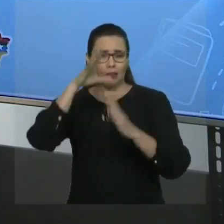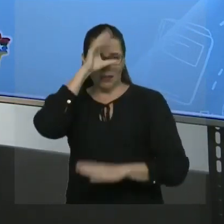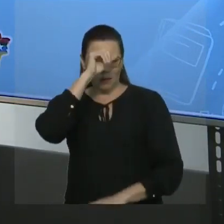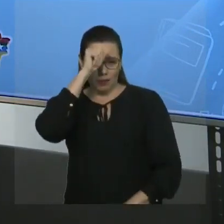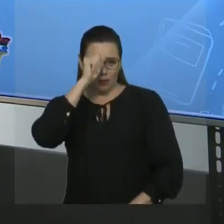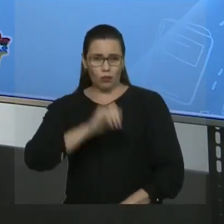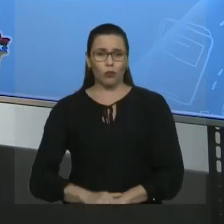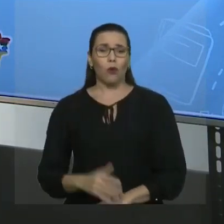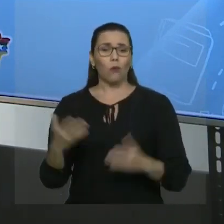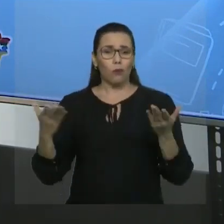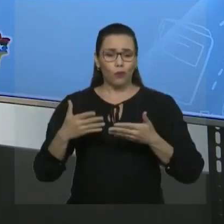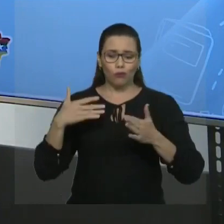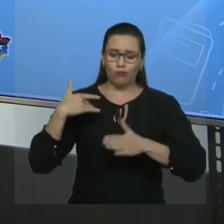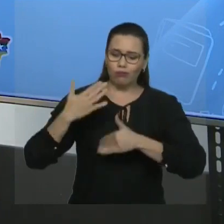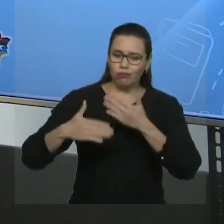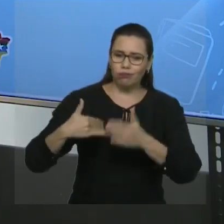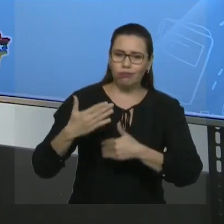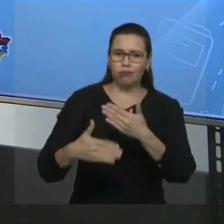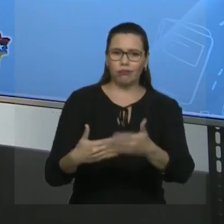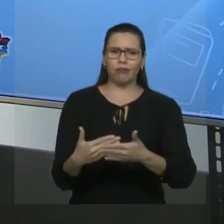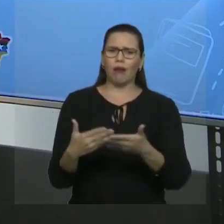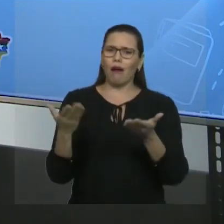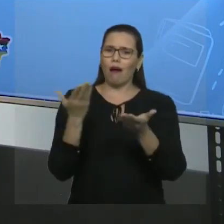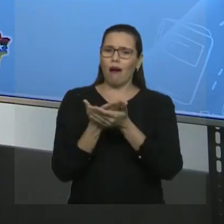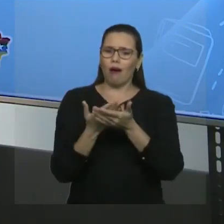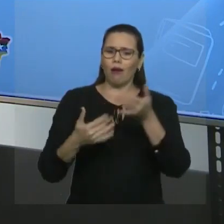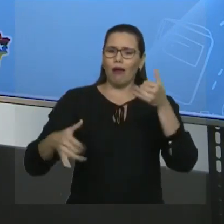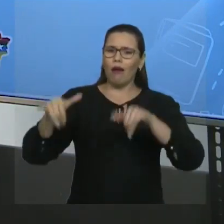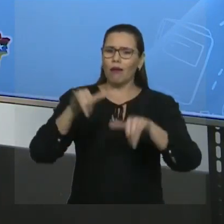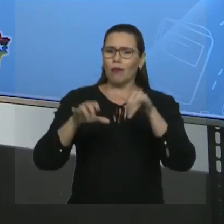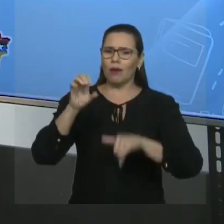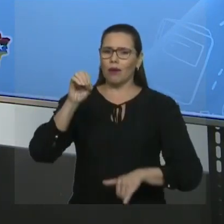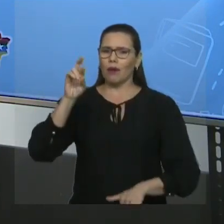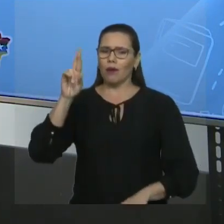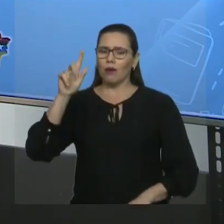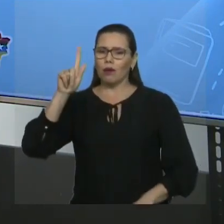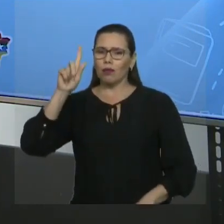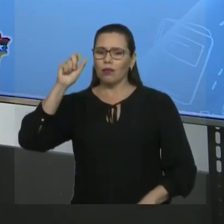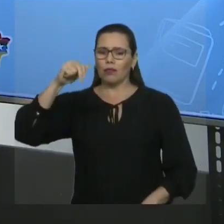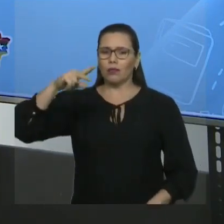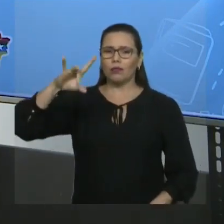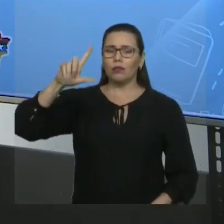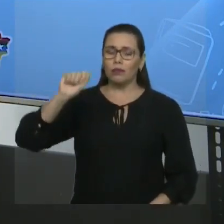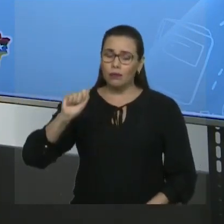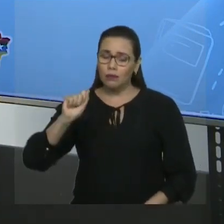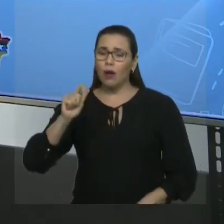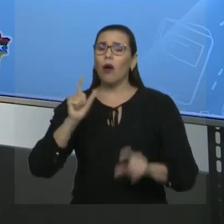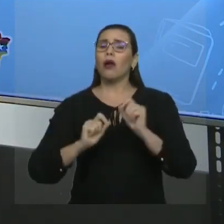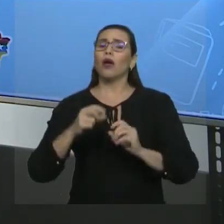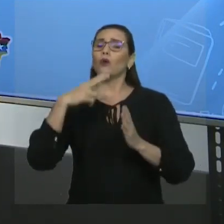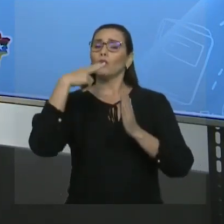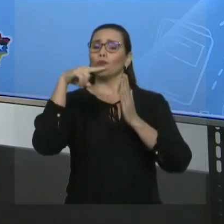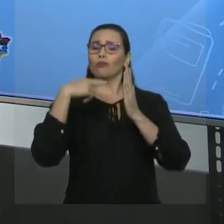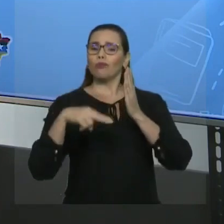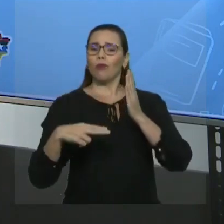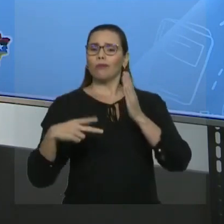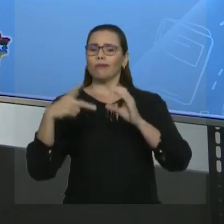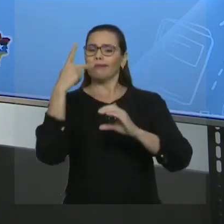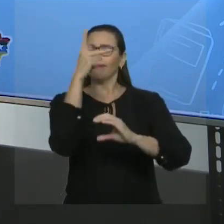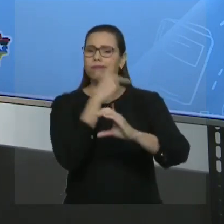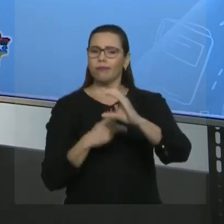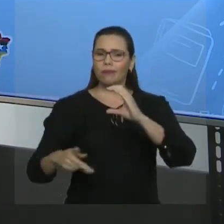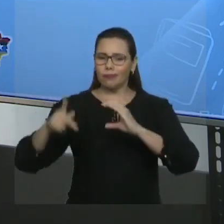dar continuidade à nossa aula de Química Orgânica, onde nós estamos vendo a nomenclatura dos hidrocarbonetos.